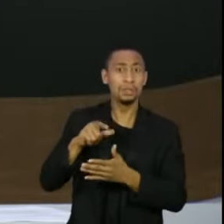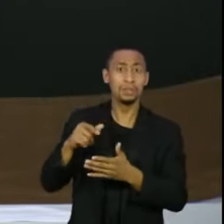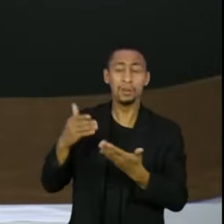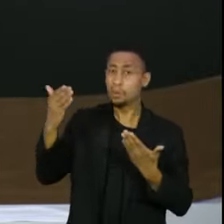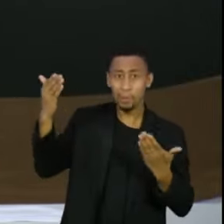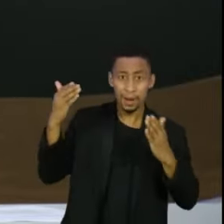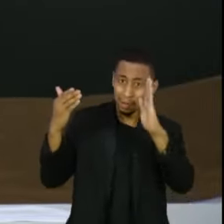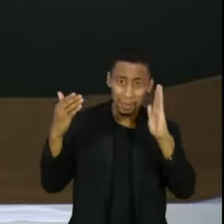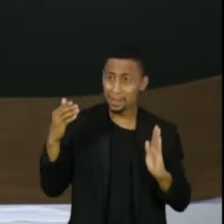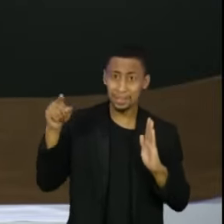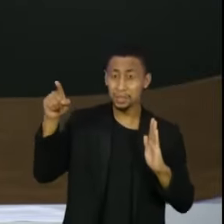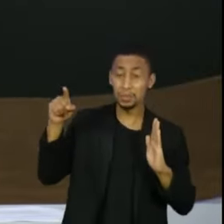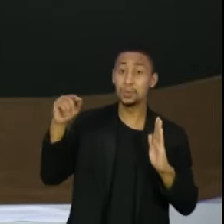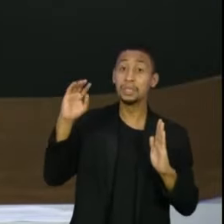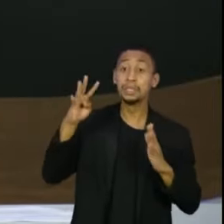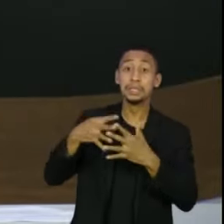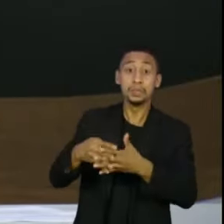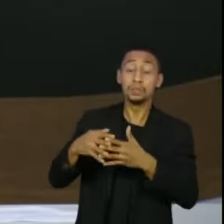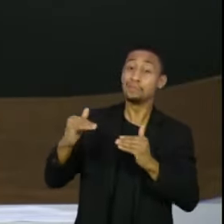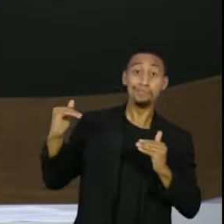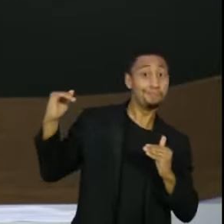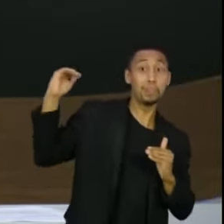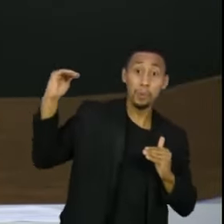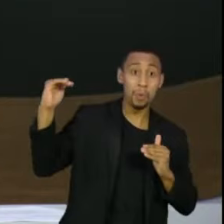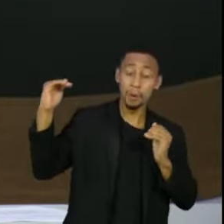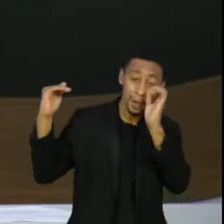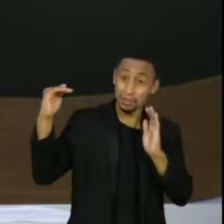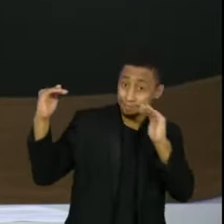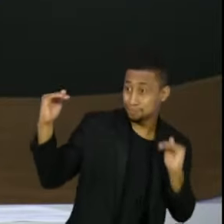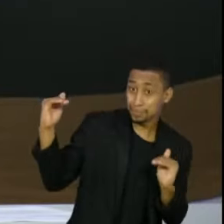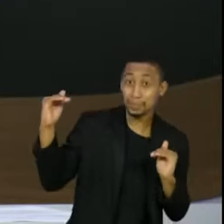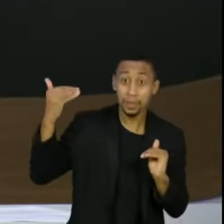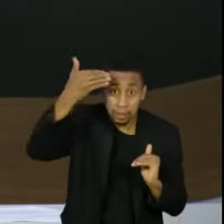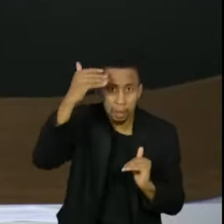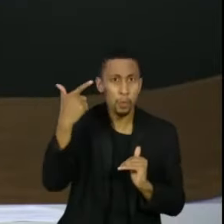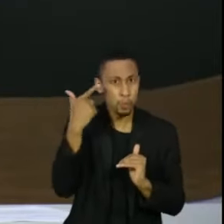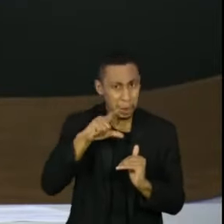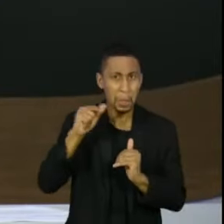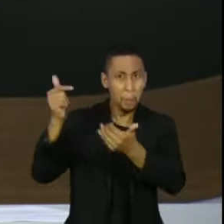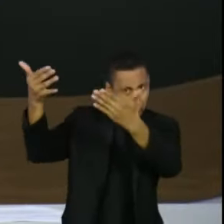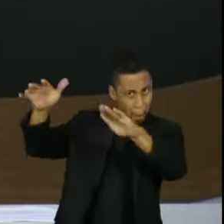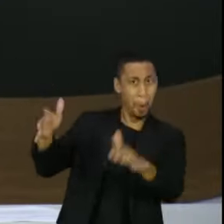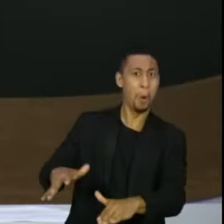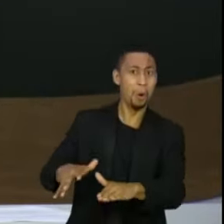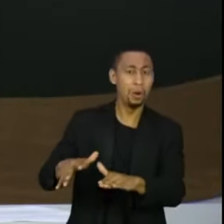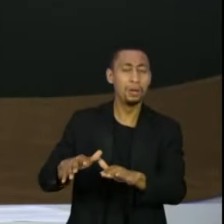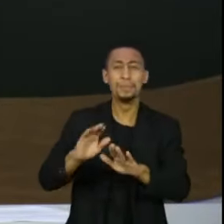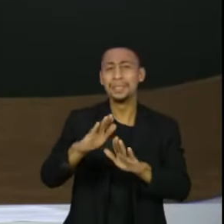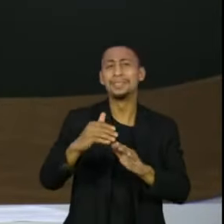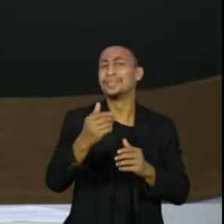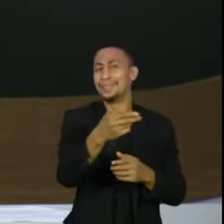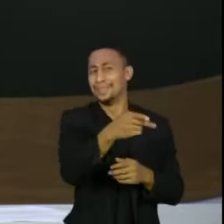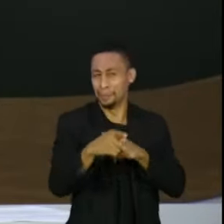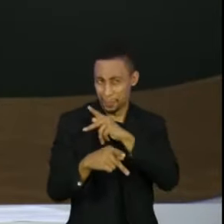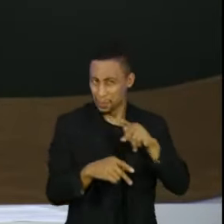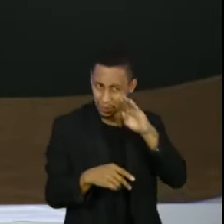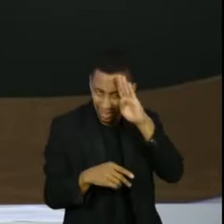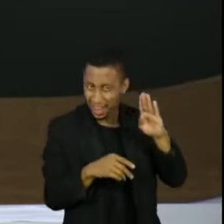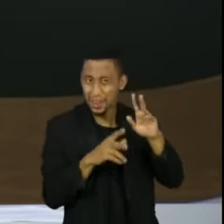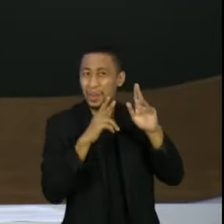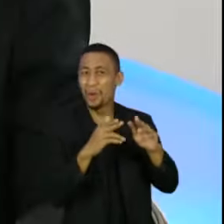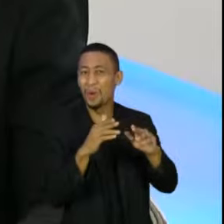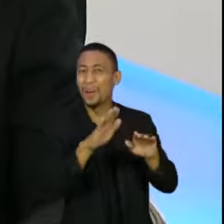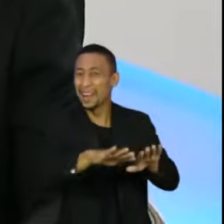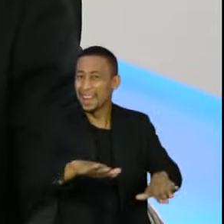O senhor não teme que a sua geração de políticos seja cobrada por omissão com a criança birrenta Jair Bolsonaro?